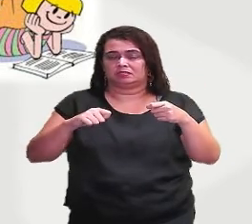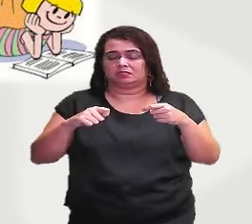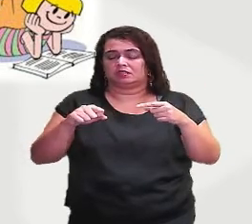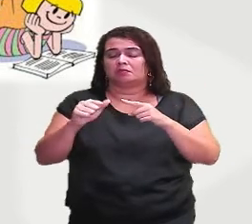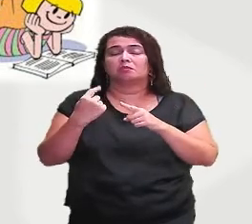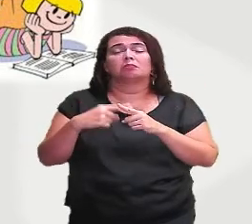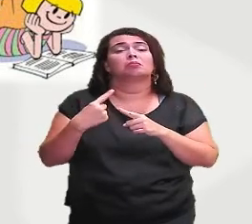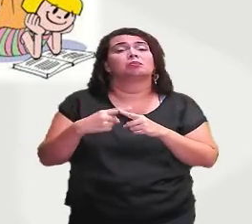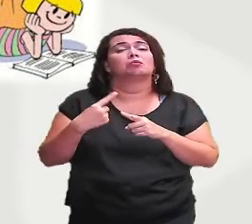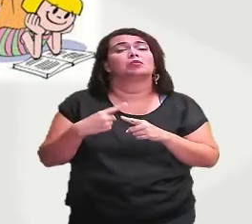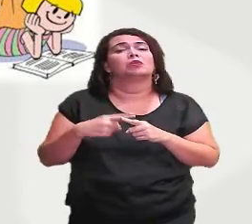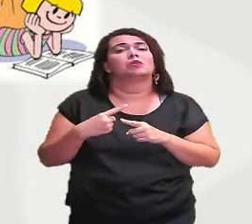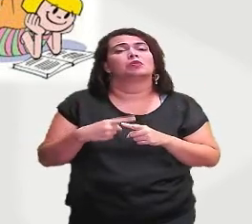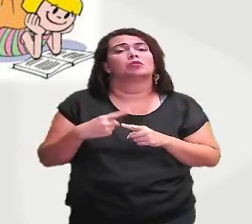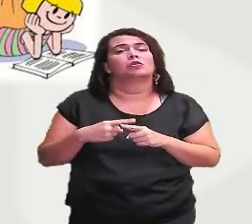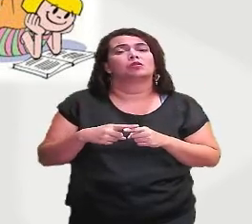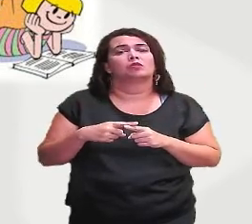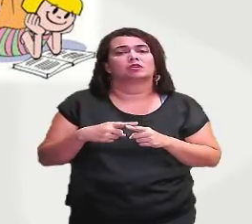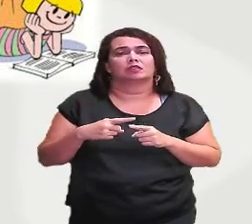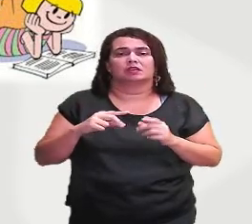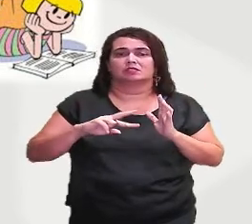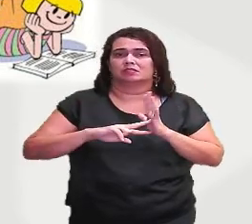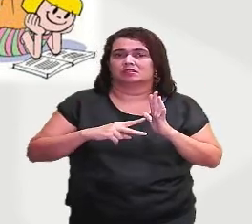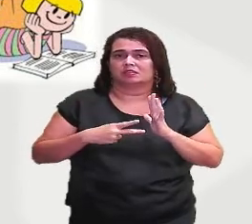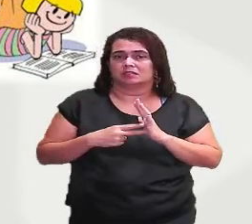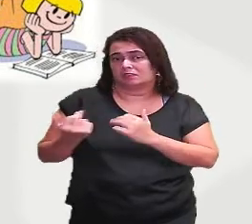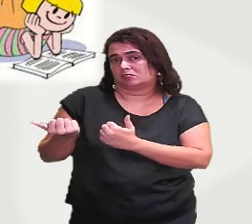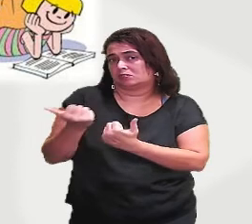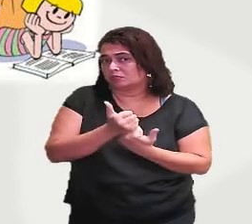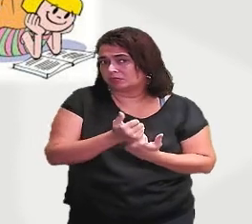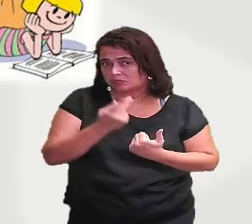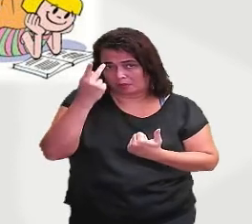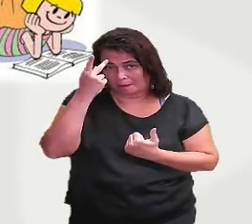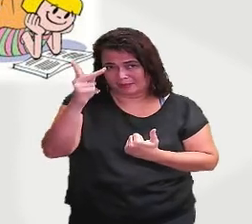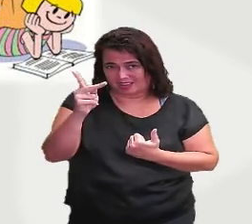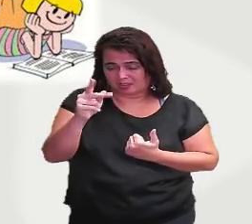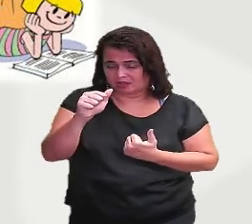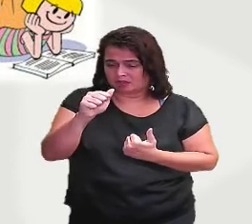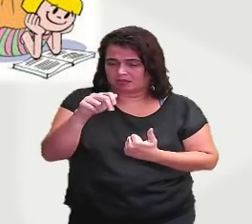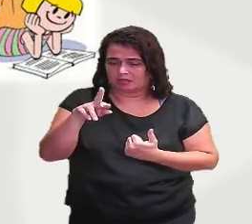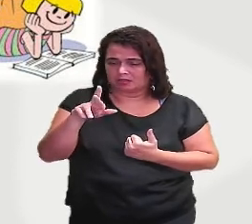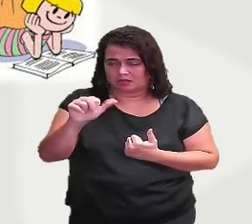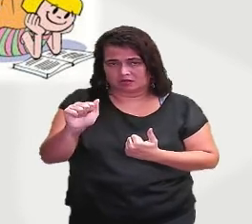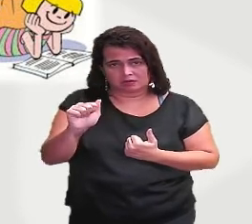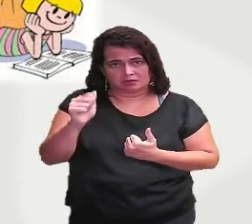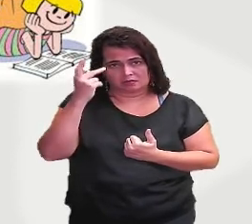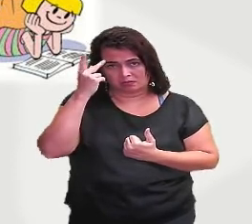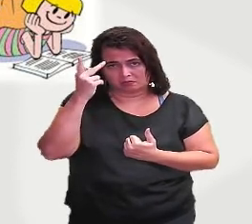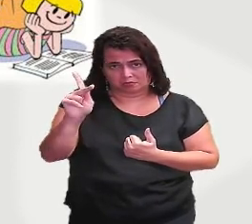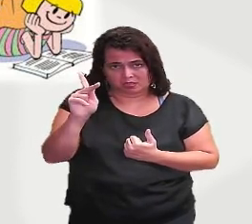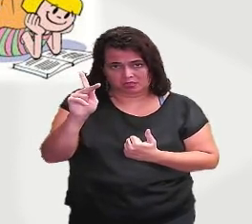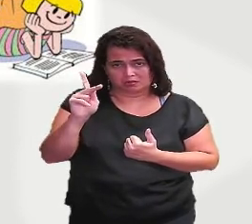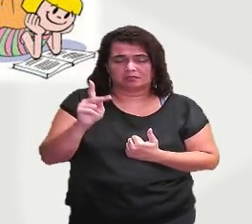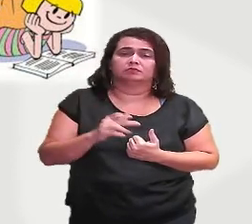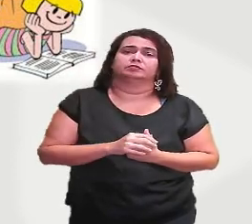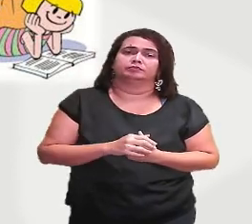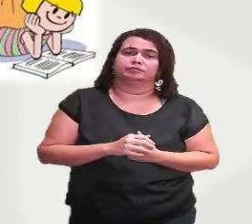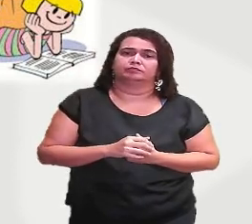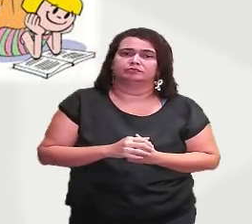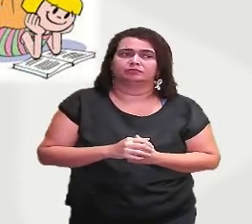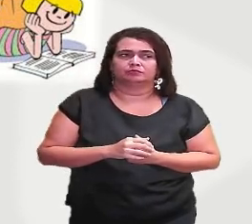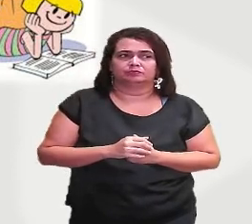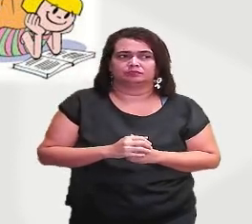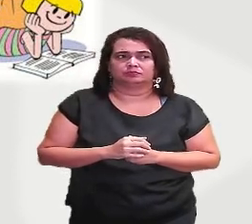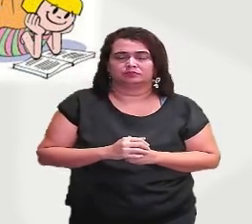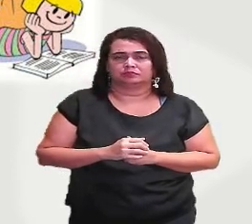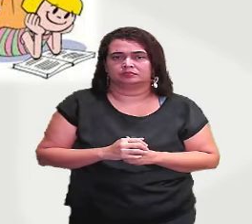vão à escola buscar os diplomas. Ou, vão para a escola buscar os diplomas. Mas, no caso, indicando